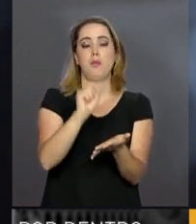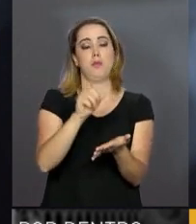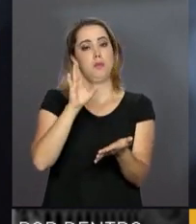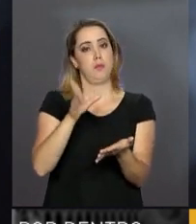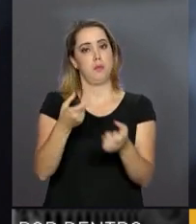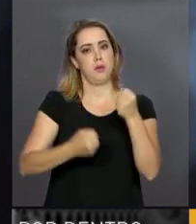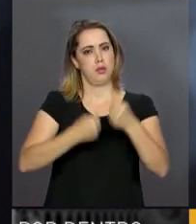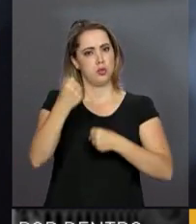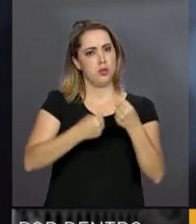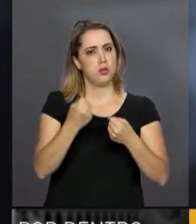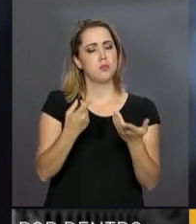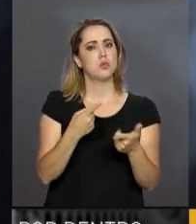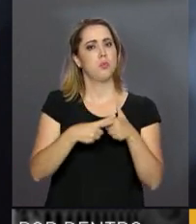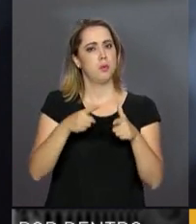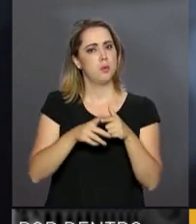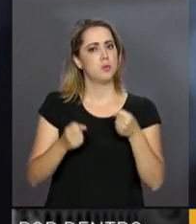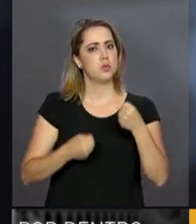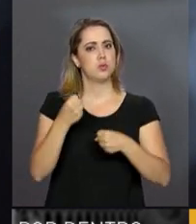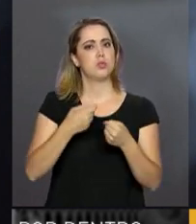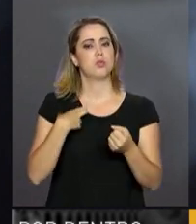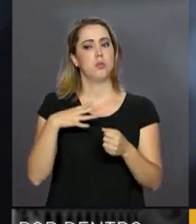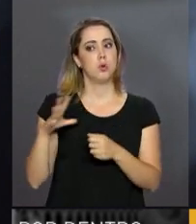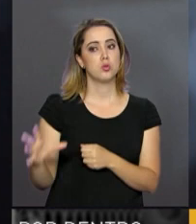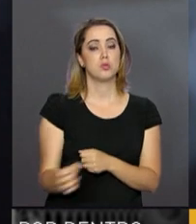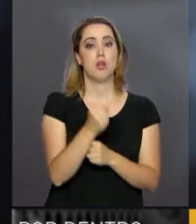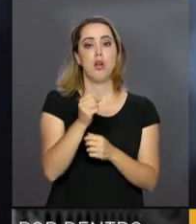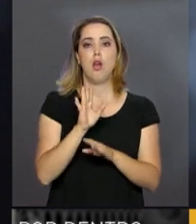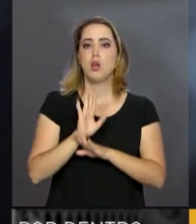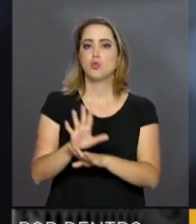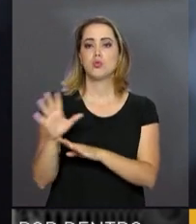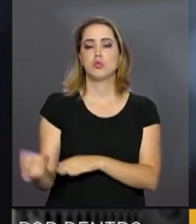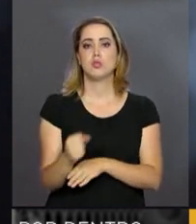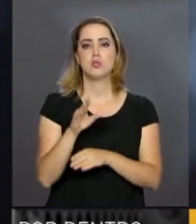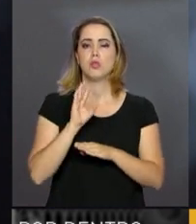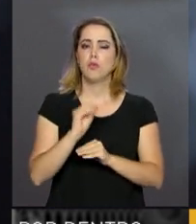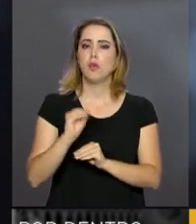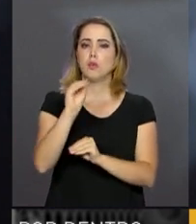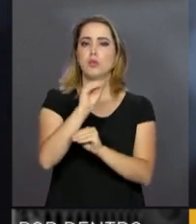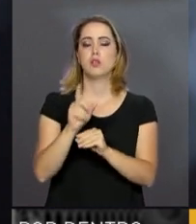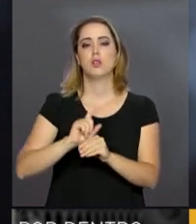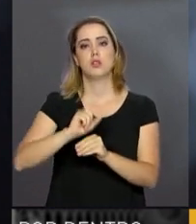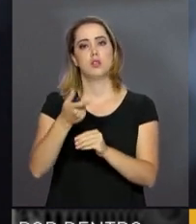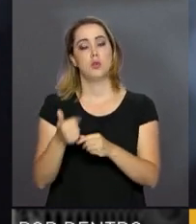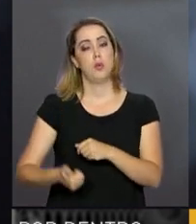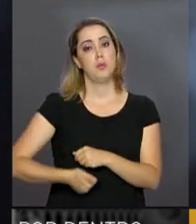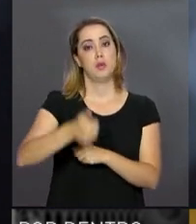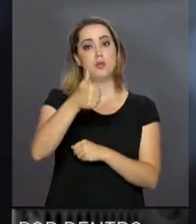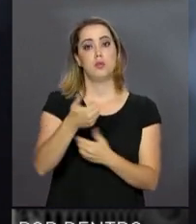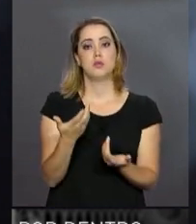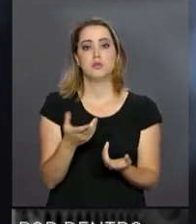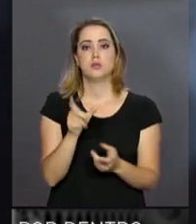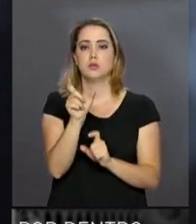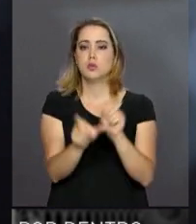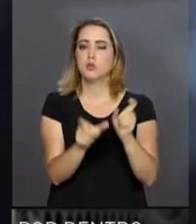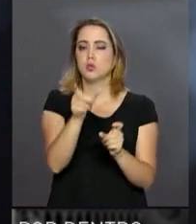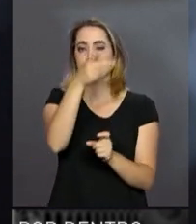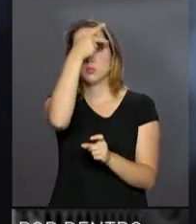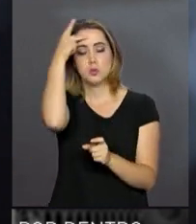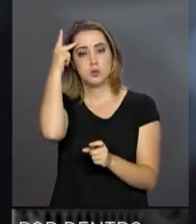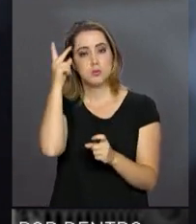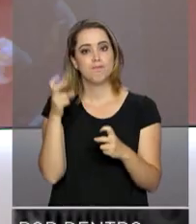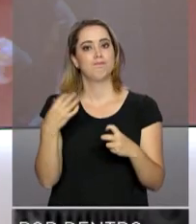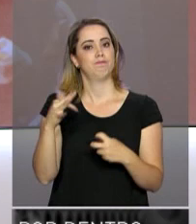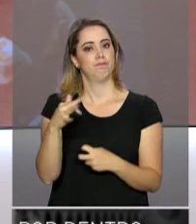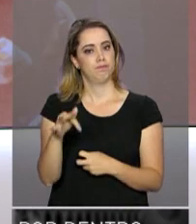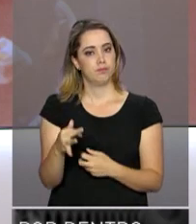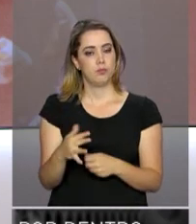alternativa, trabalhando no resgate, no atendimento ou na recuperação de acidentados de trânsito.